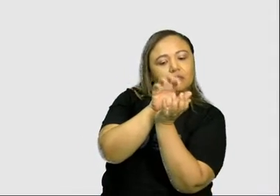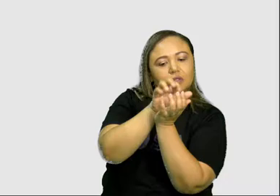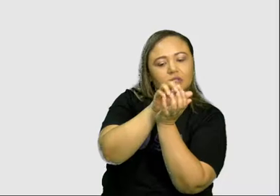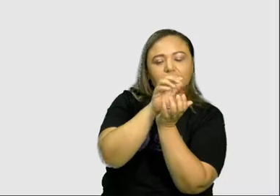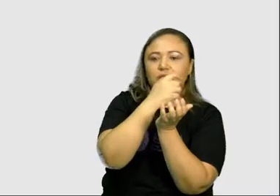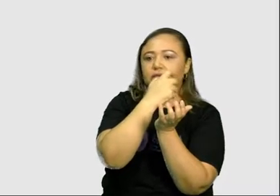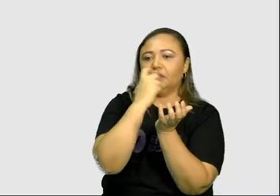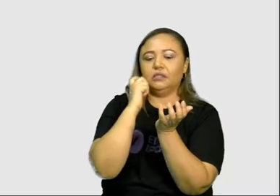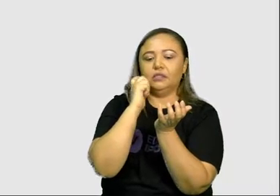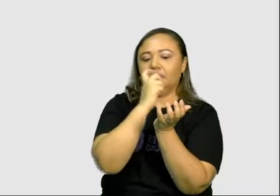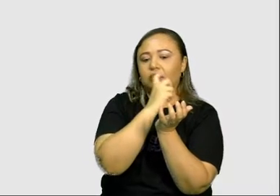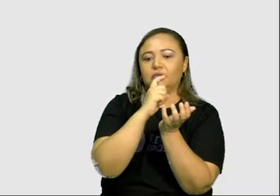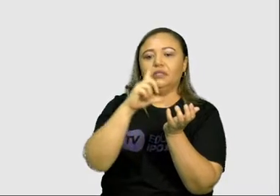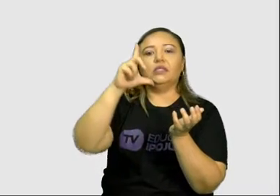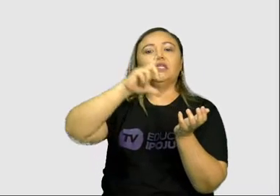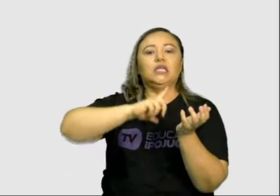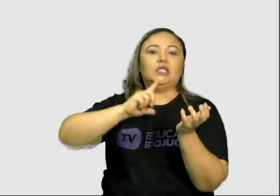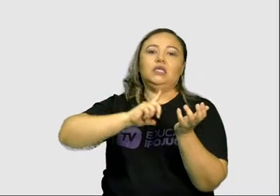você já tem.